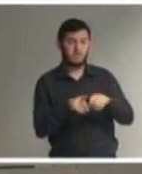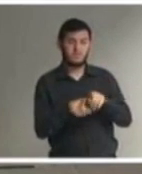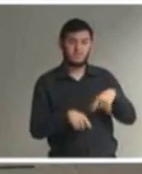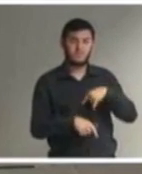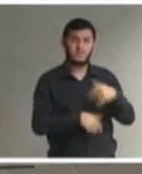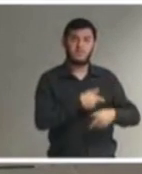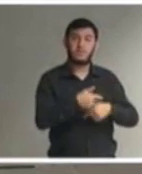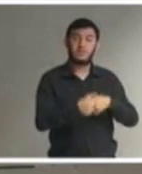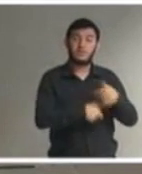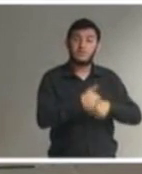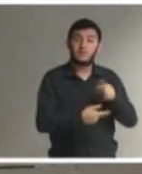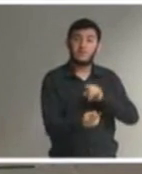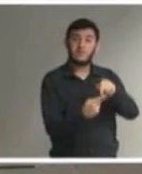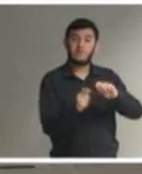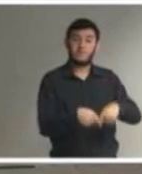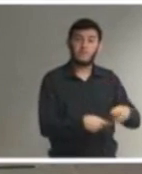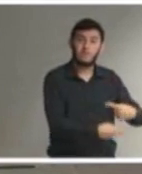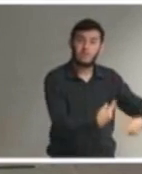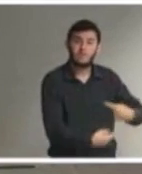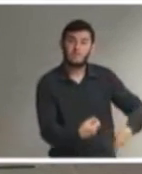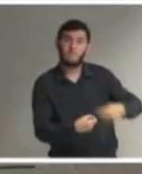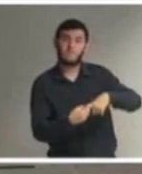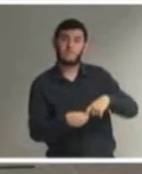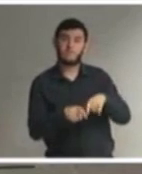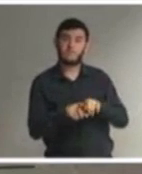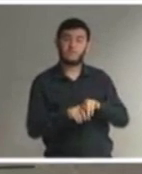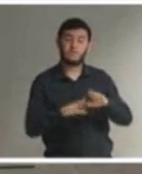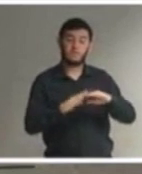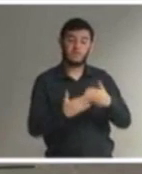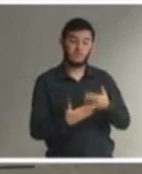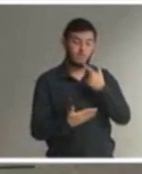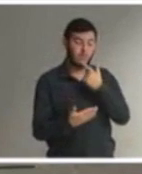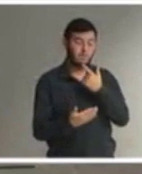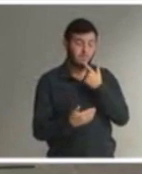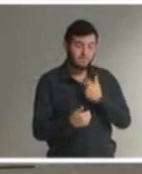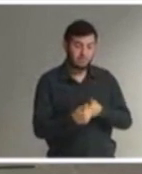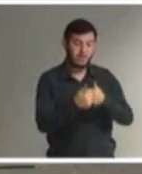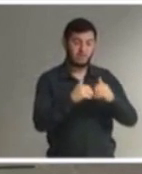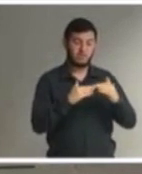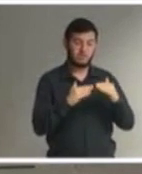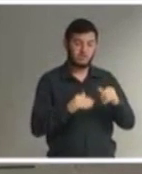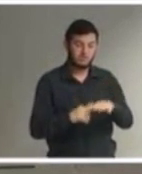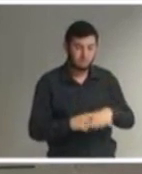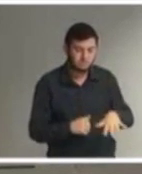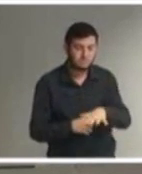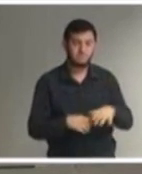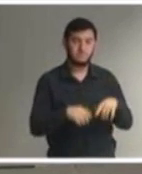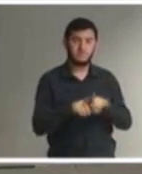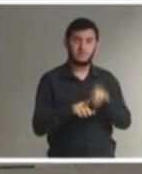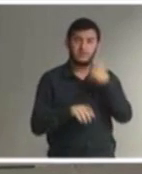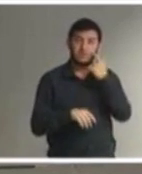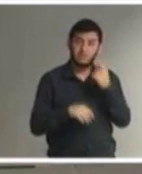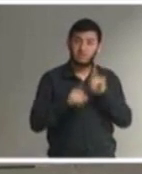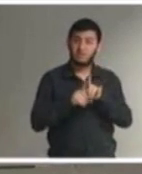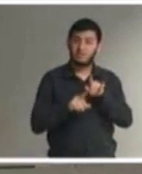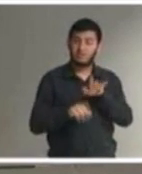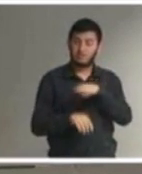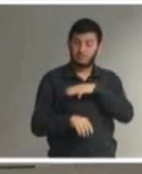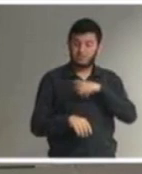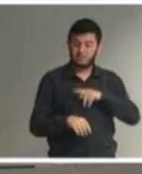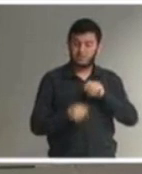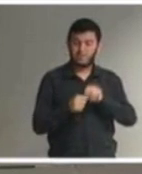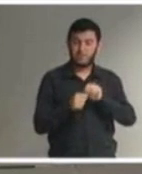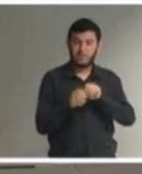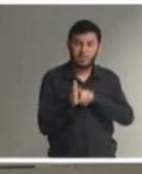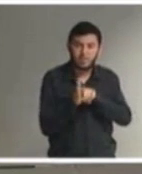escola comum regular mais próxima a sua residência então ao invés de necessitar do ministério fazer uma busca ativa